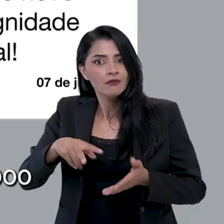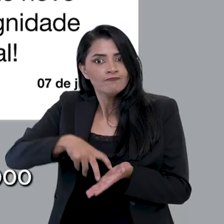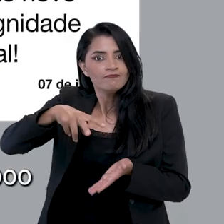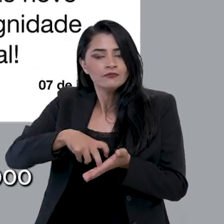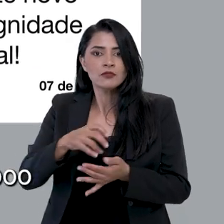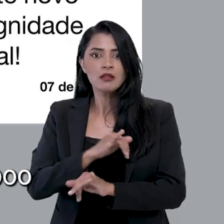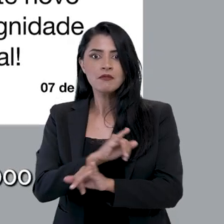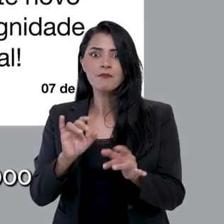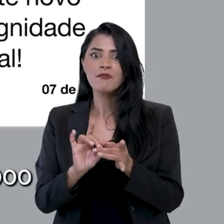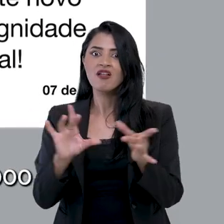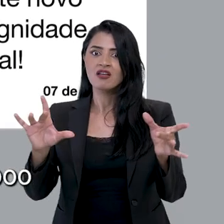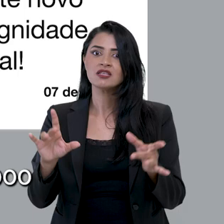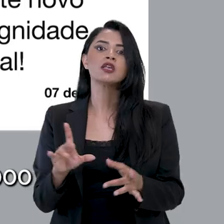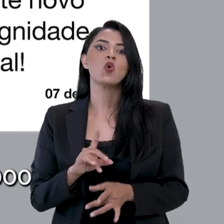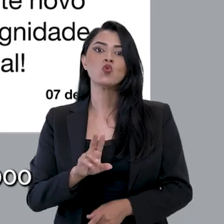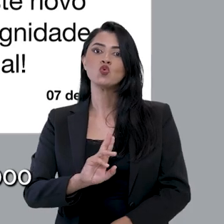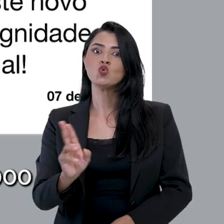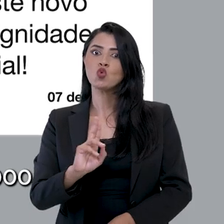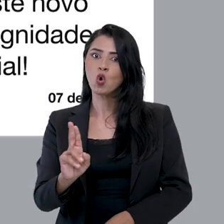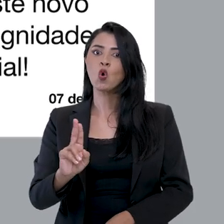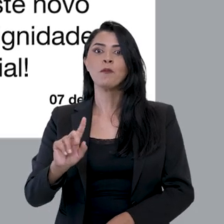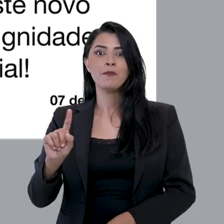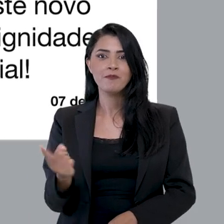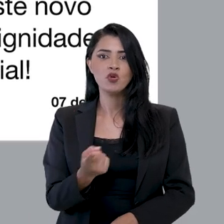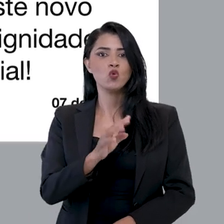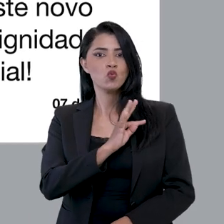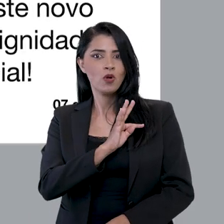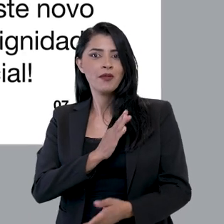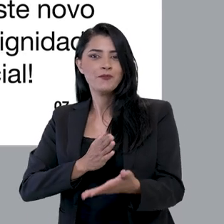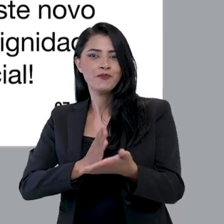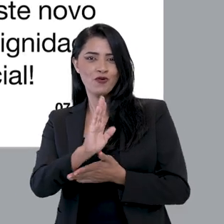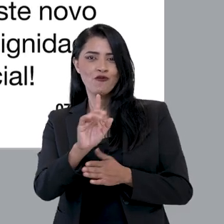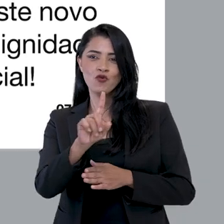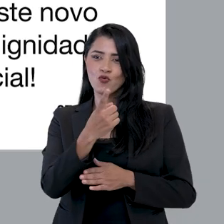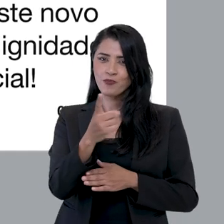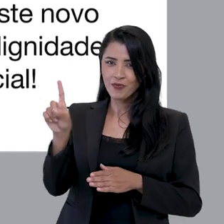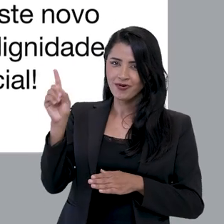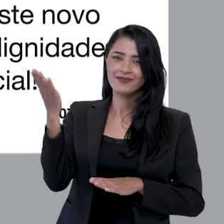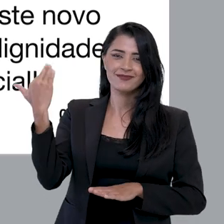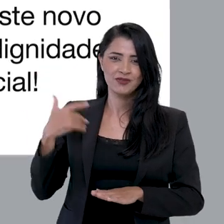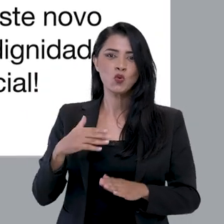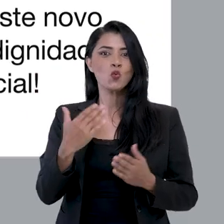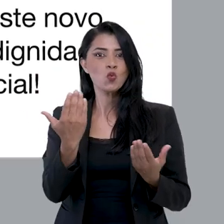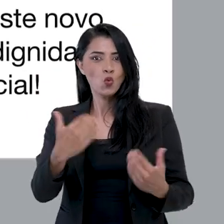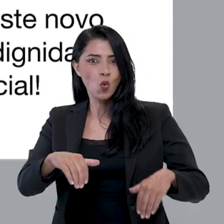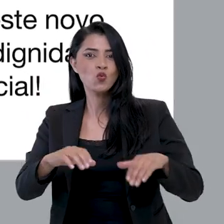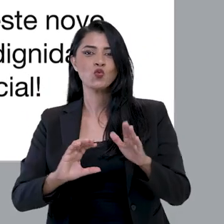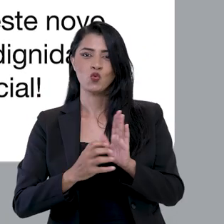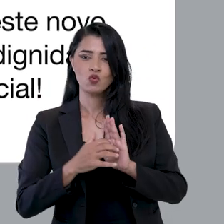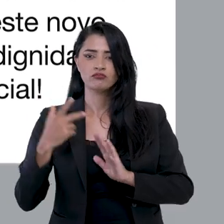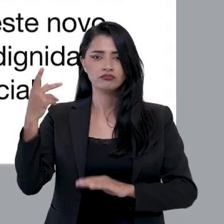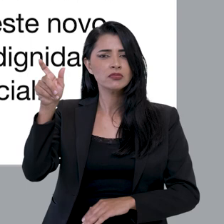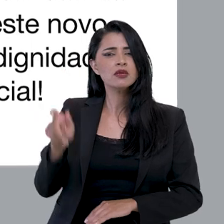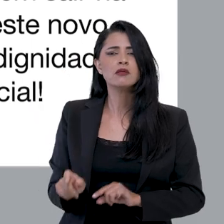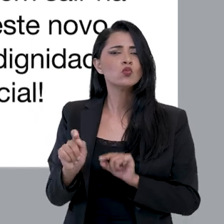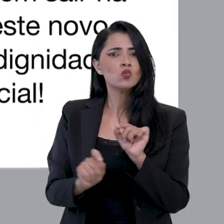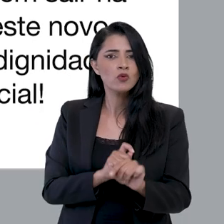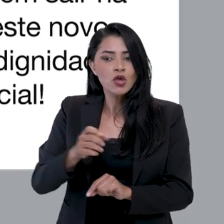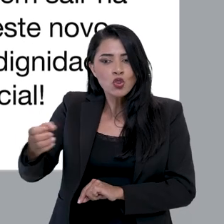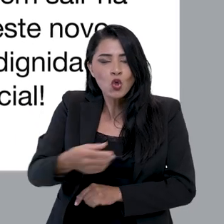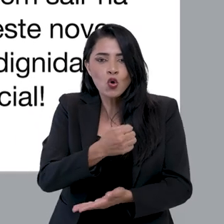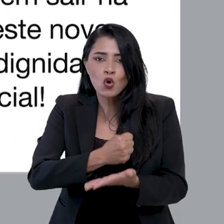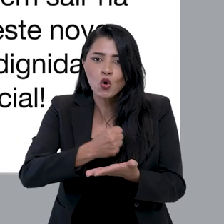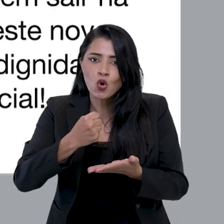comemorou a liberação da nomeação de mil técnicos de seguro social aprovados no último concurso público. Para o